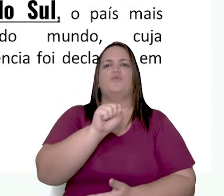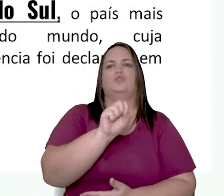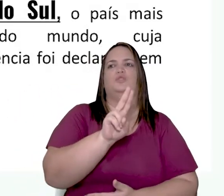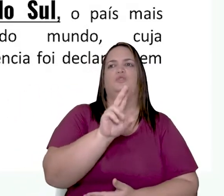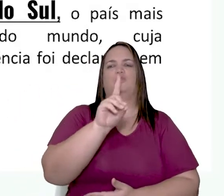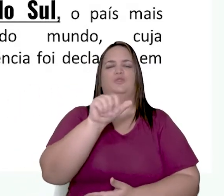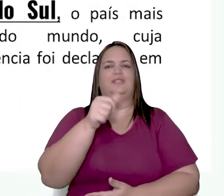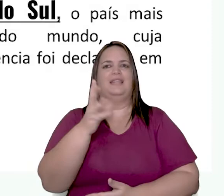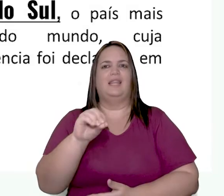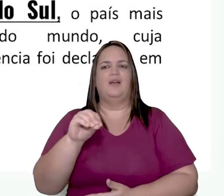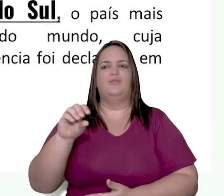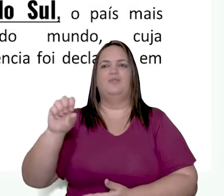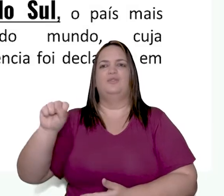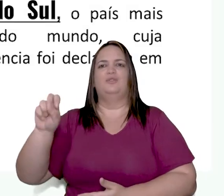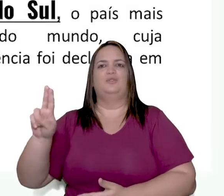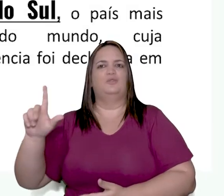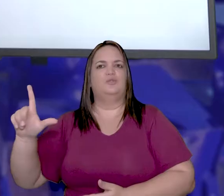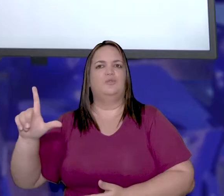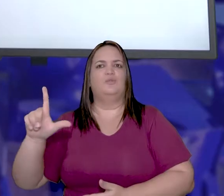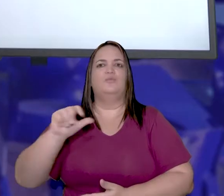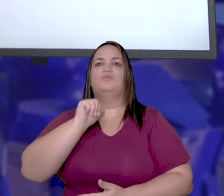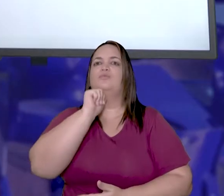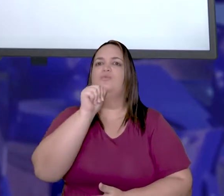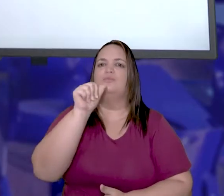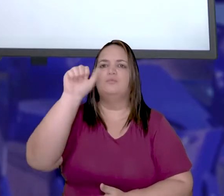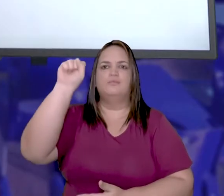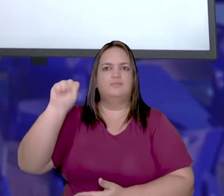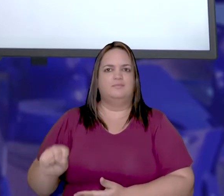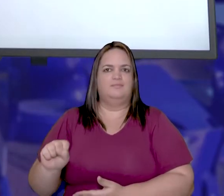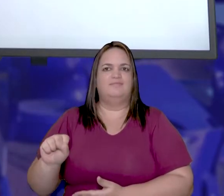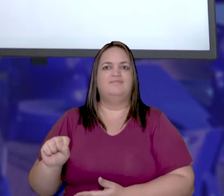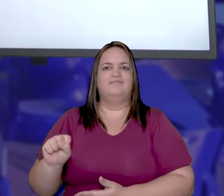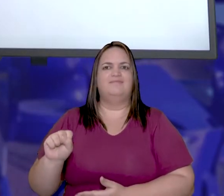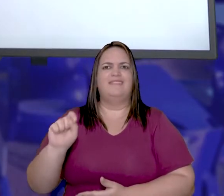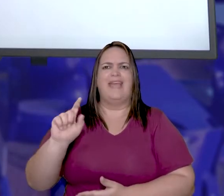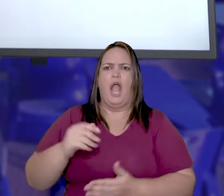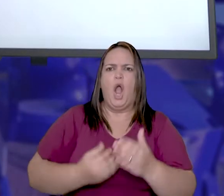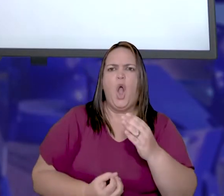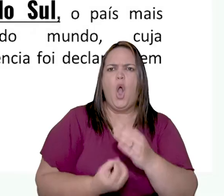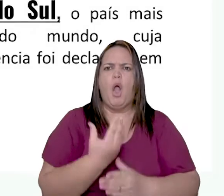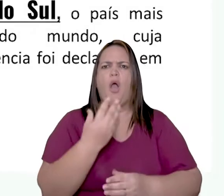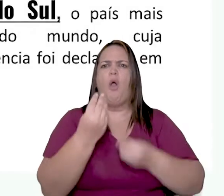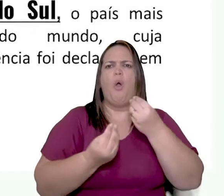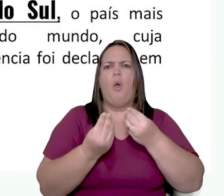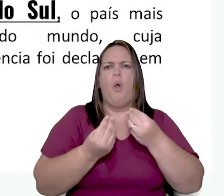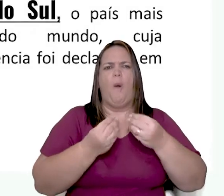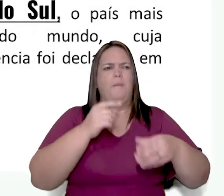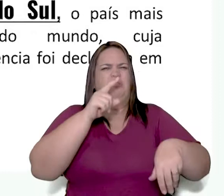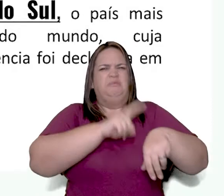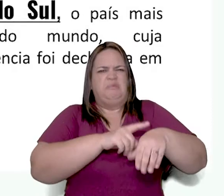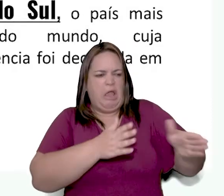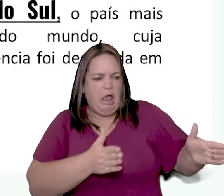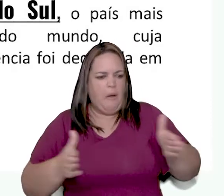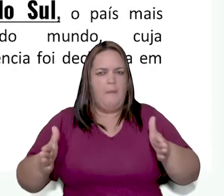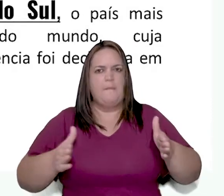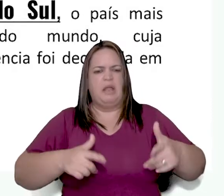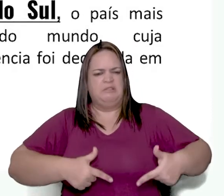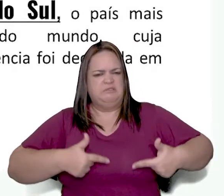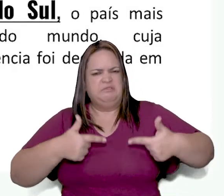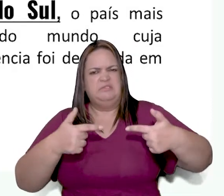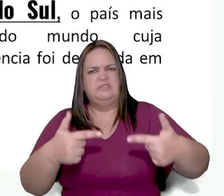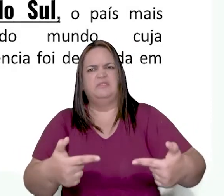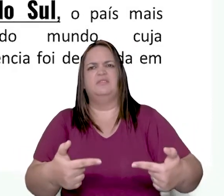Mesmo surgindo através de uma grande guerra civil e também sendo resultado das